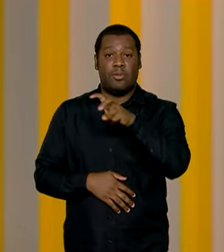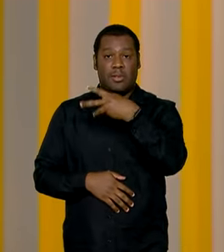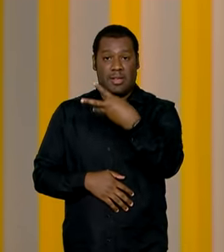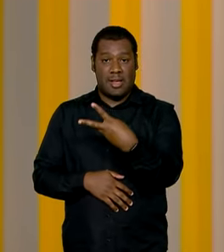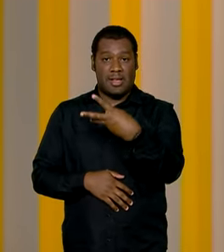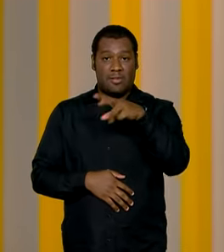Distrito Federal.